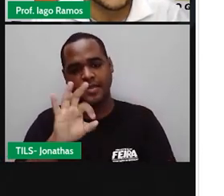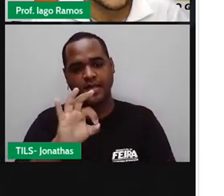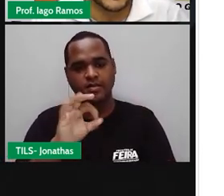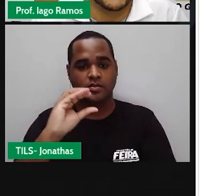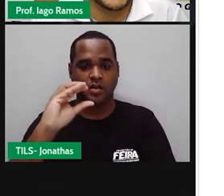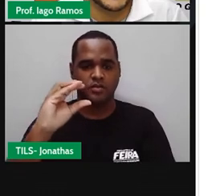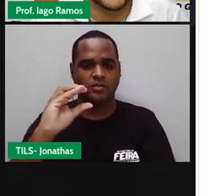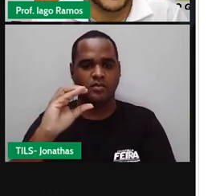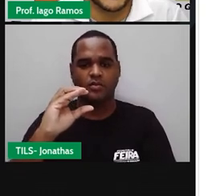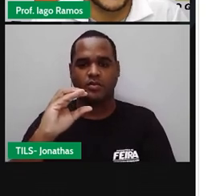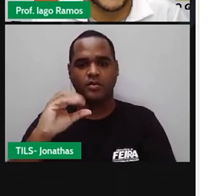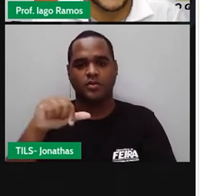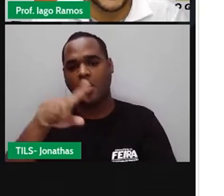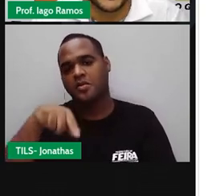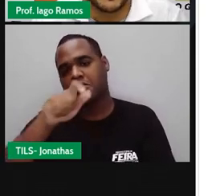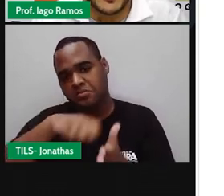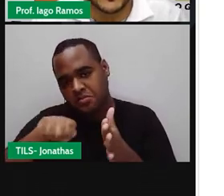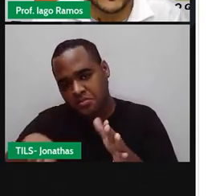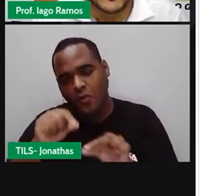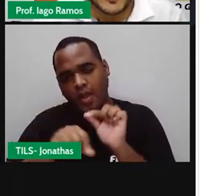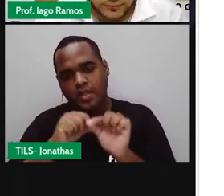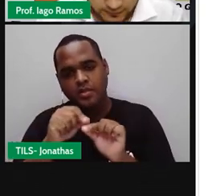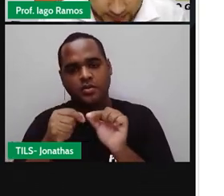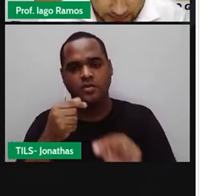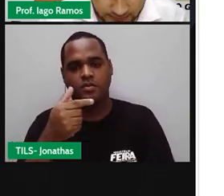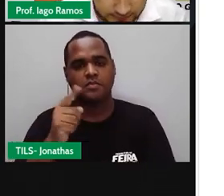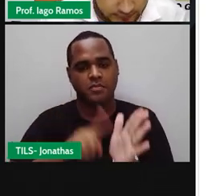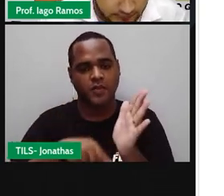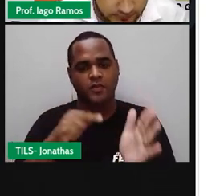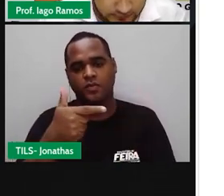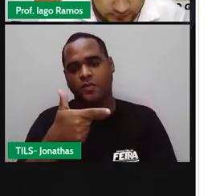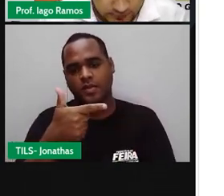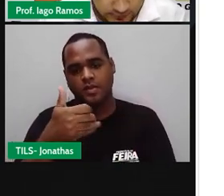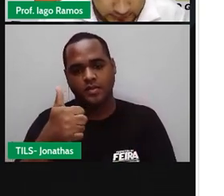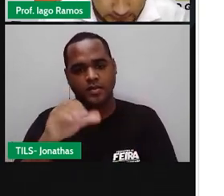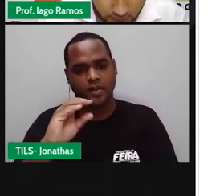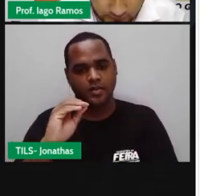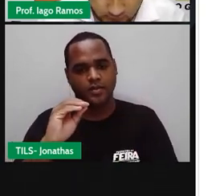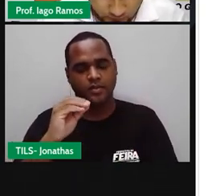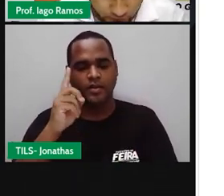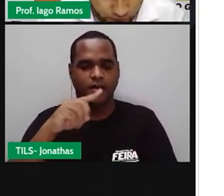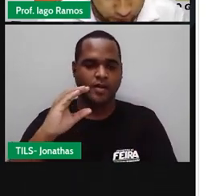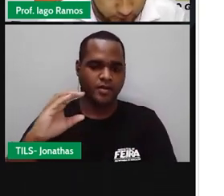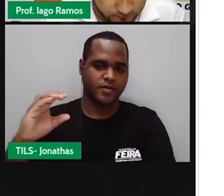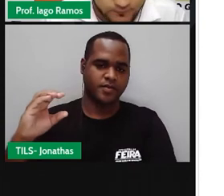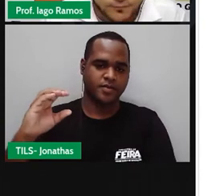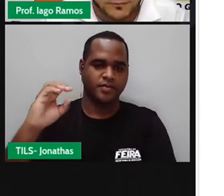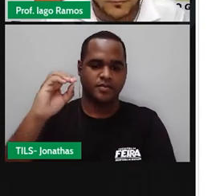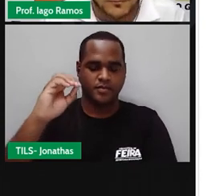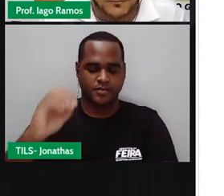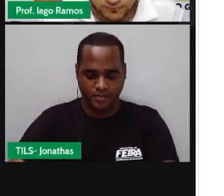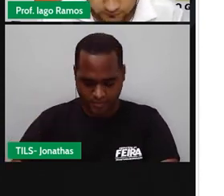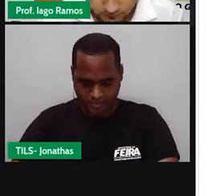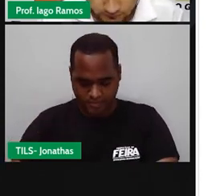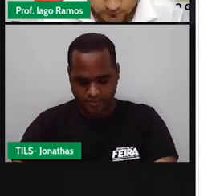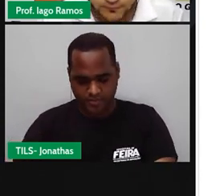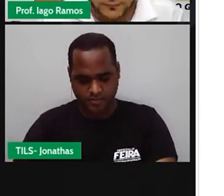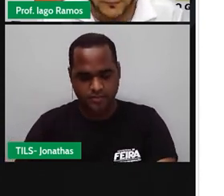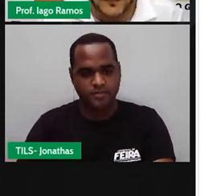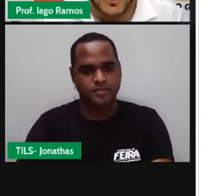Então, vamos escrever ali menos 210 graus Celsius. Certo?